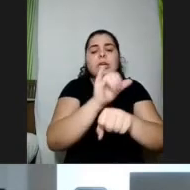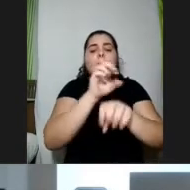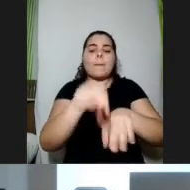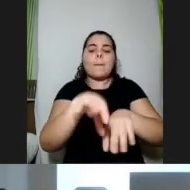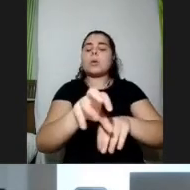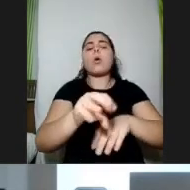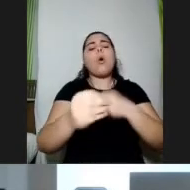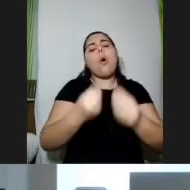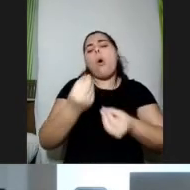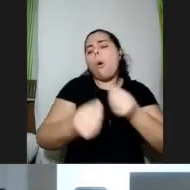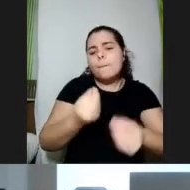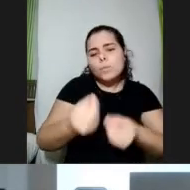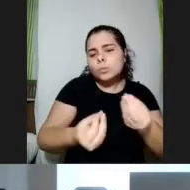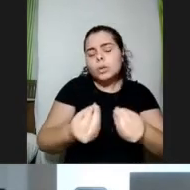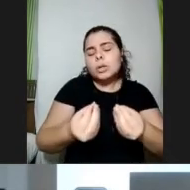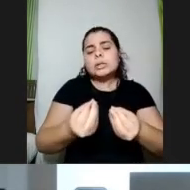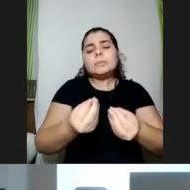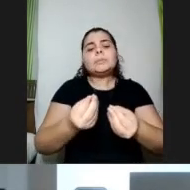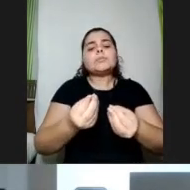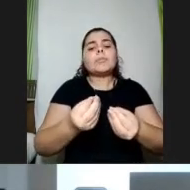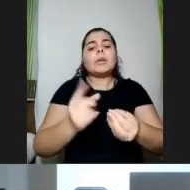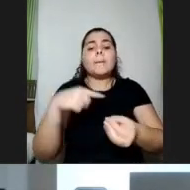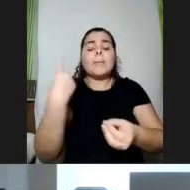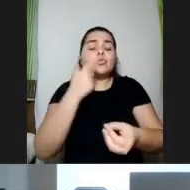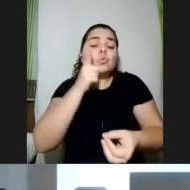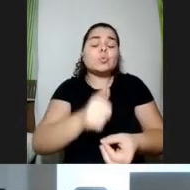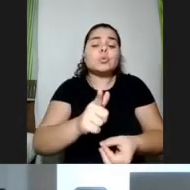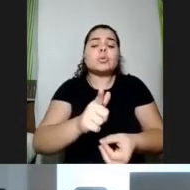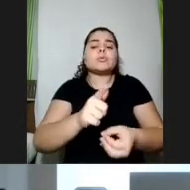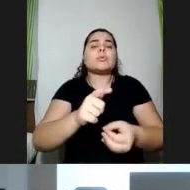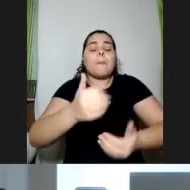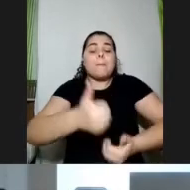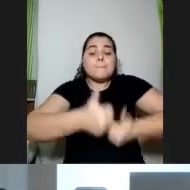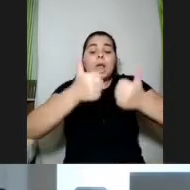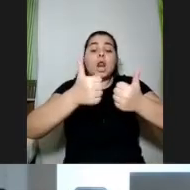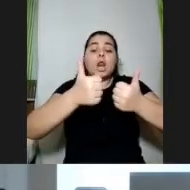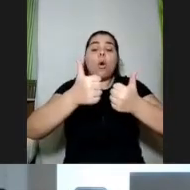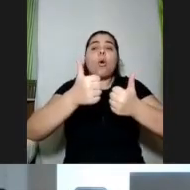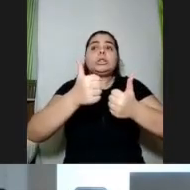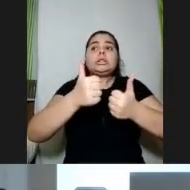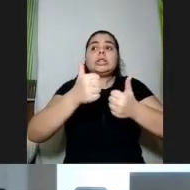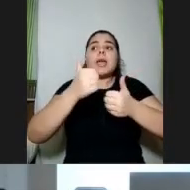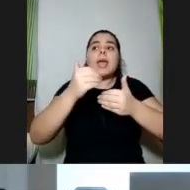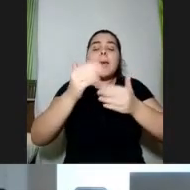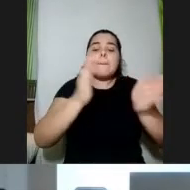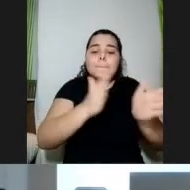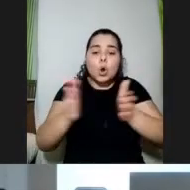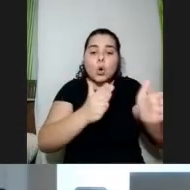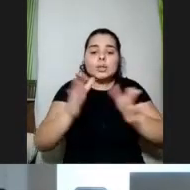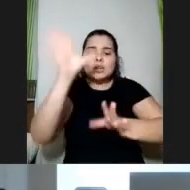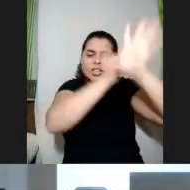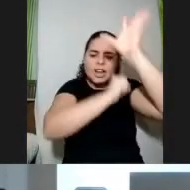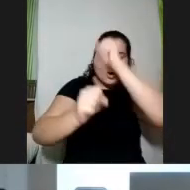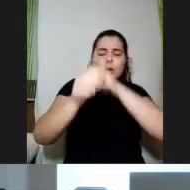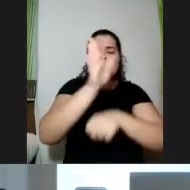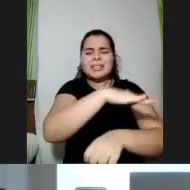pedagógicas, para que de fato a gente possa conseguir melhores processos de aprendizagem para crianças em diferentes condições em